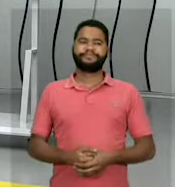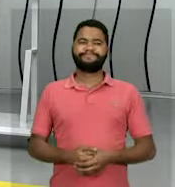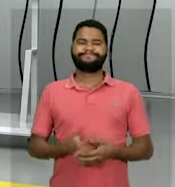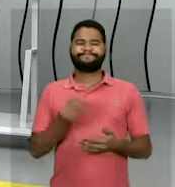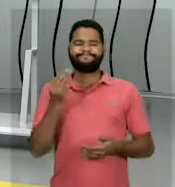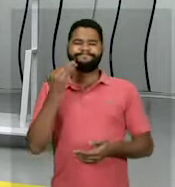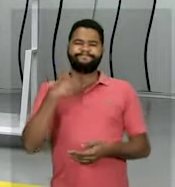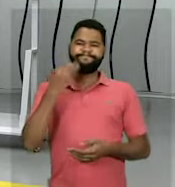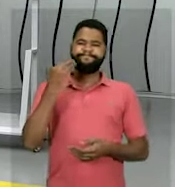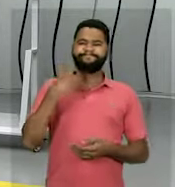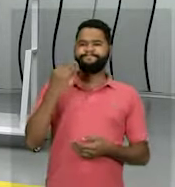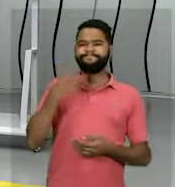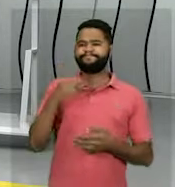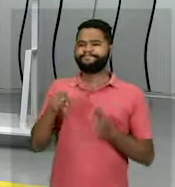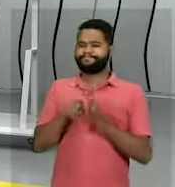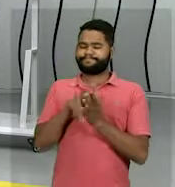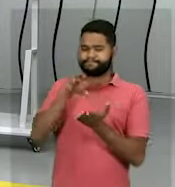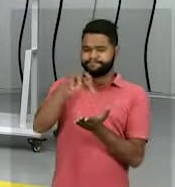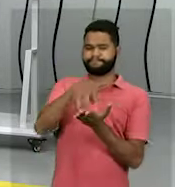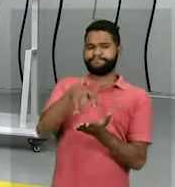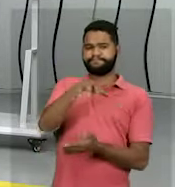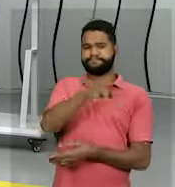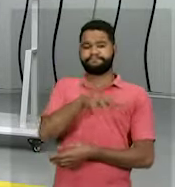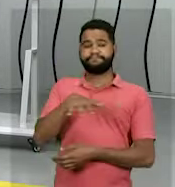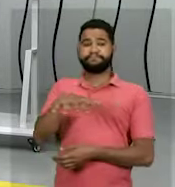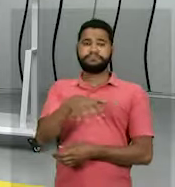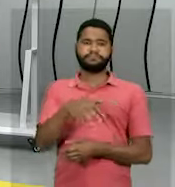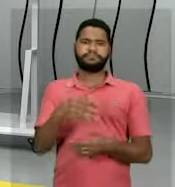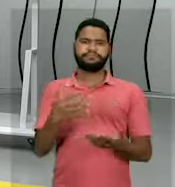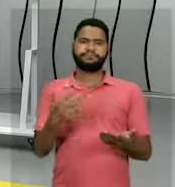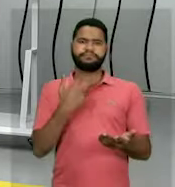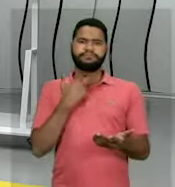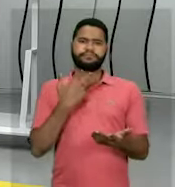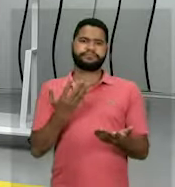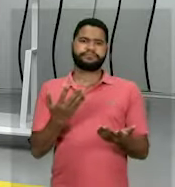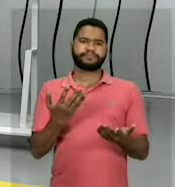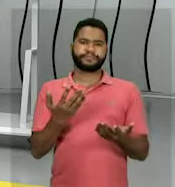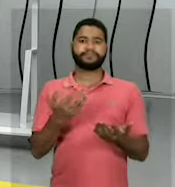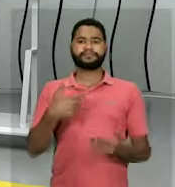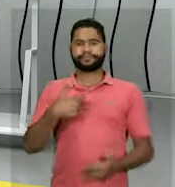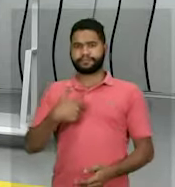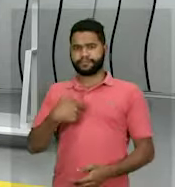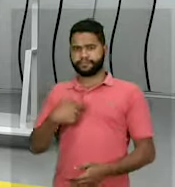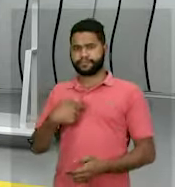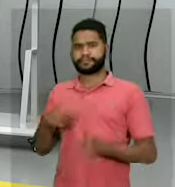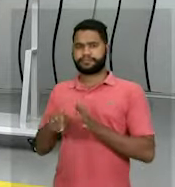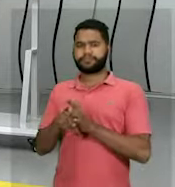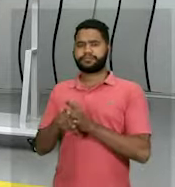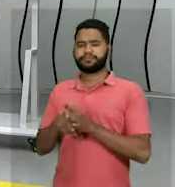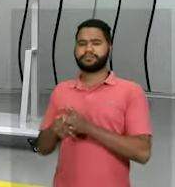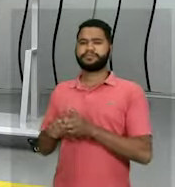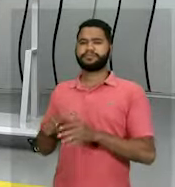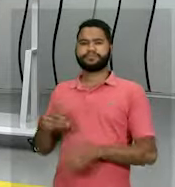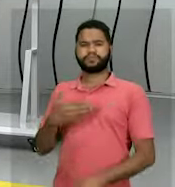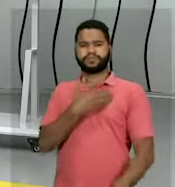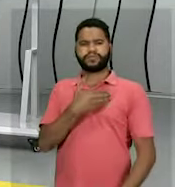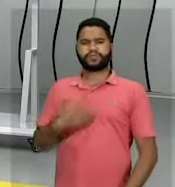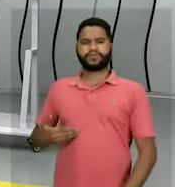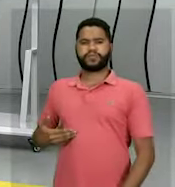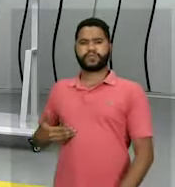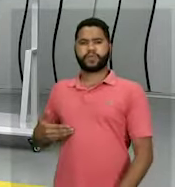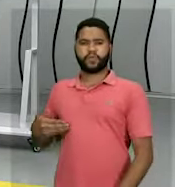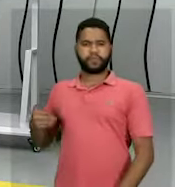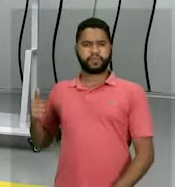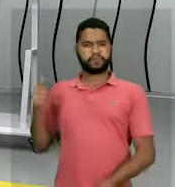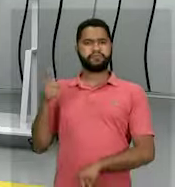Fragilidade das oligarquias regionais. A gente não pode falar isso, porque apesar de Vargas ter ascendido ao poder, apesar de Vargas